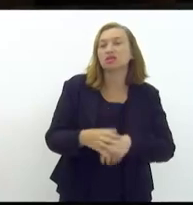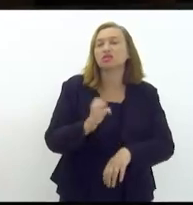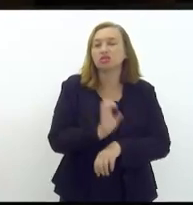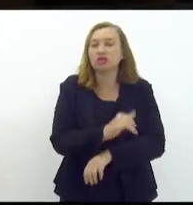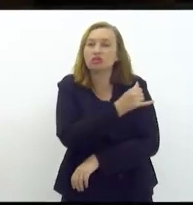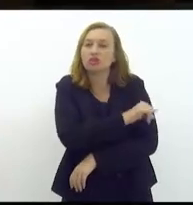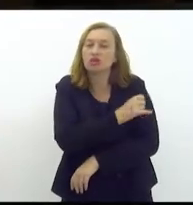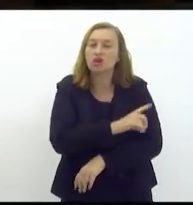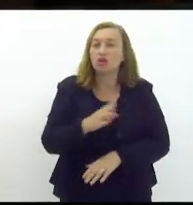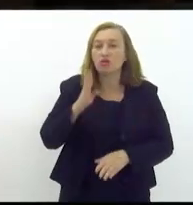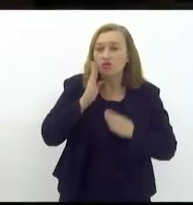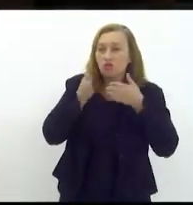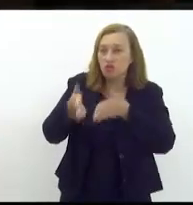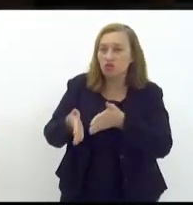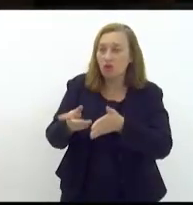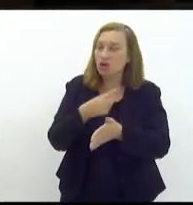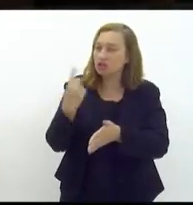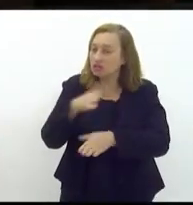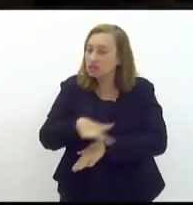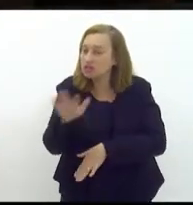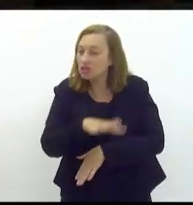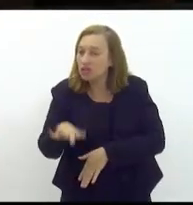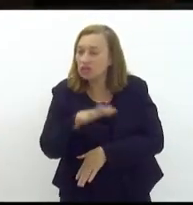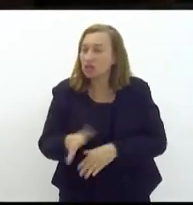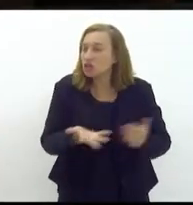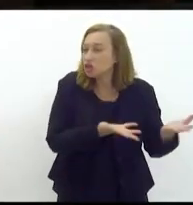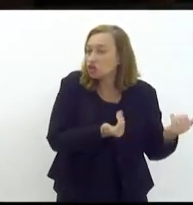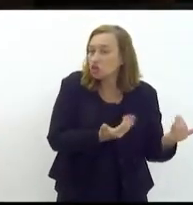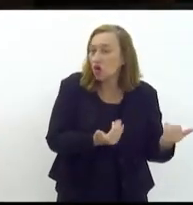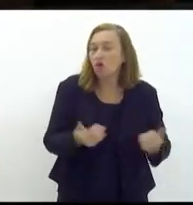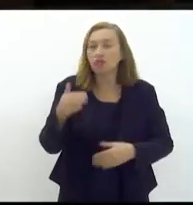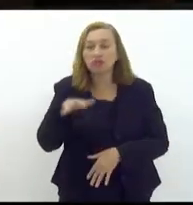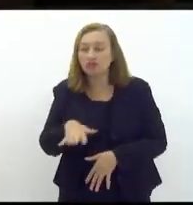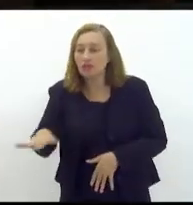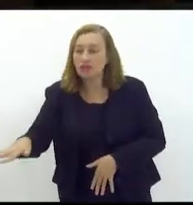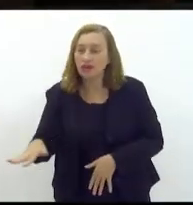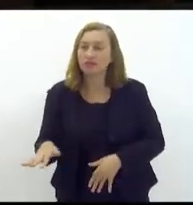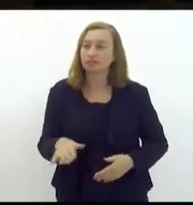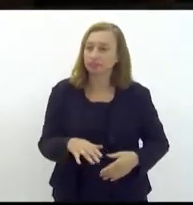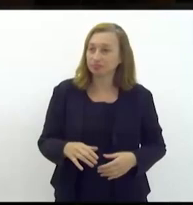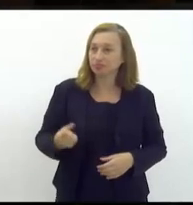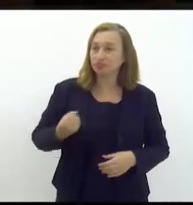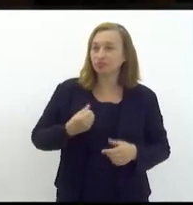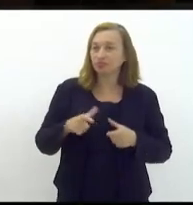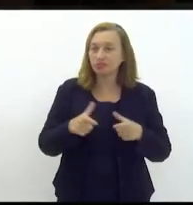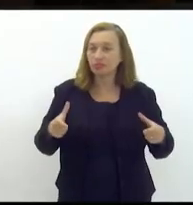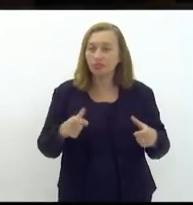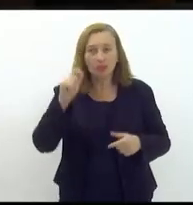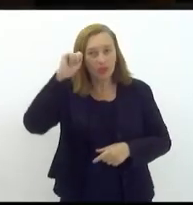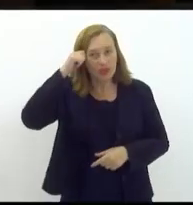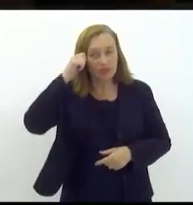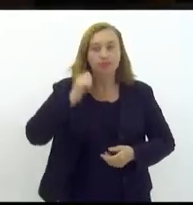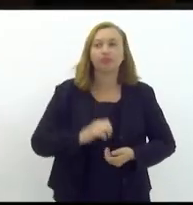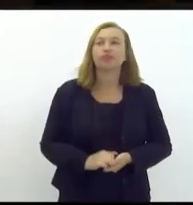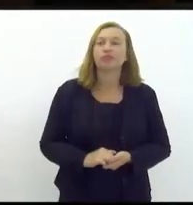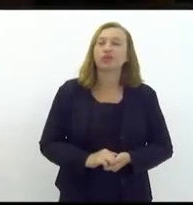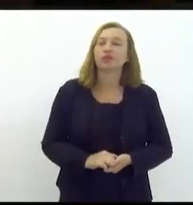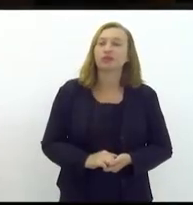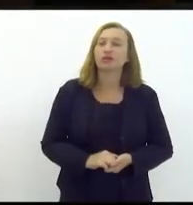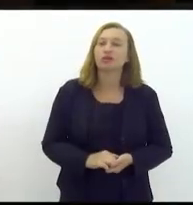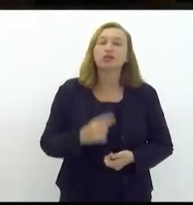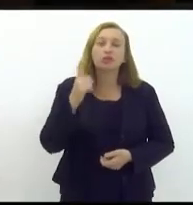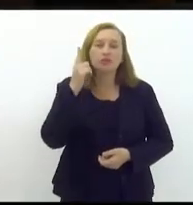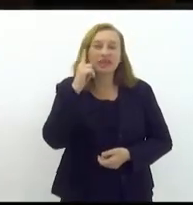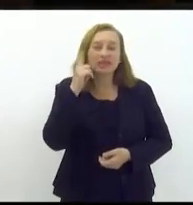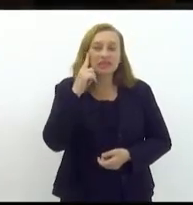coloca como alvo as nossas crianças nossos jovens de favela e periferia a maioria de jovens negros ou seja quando